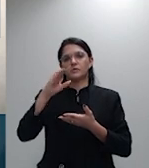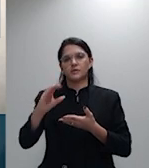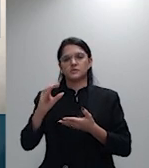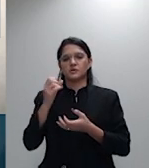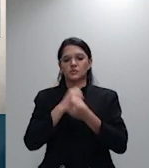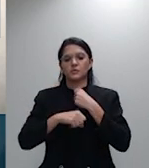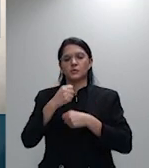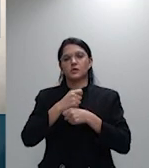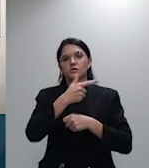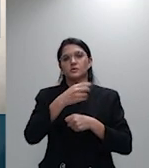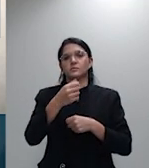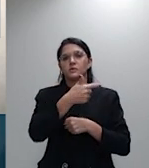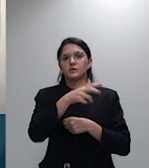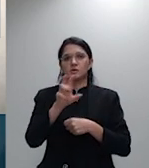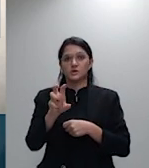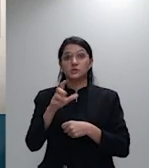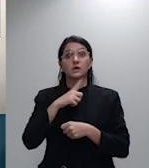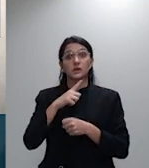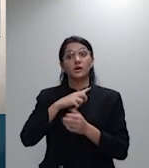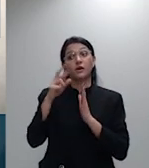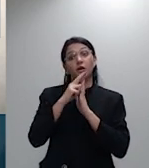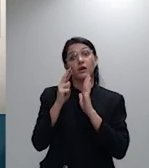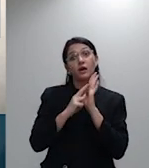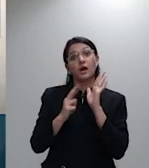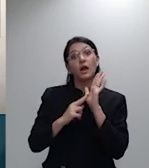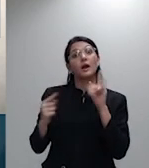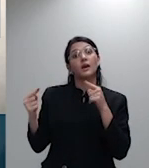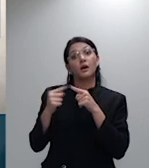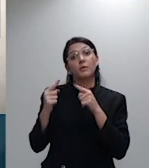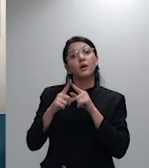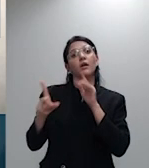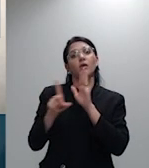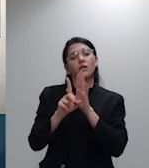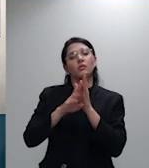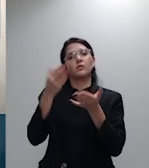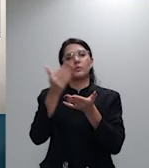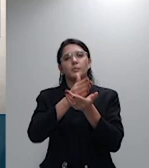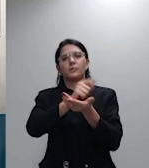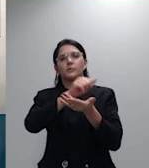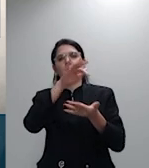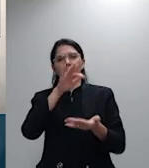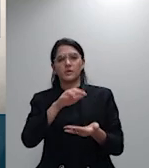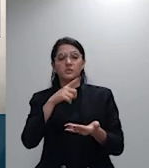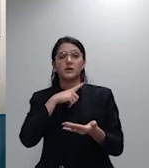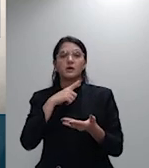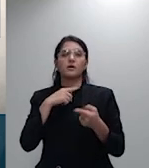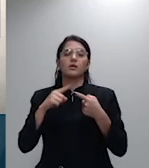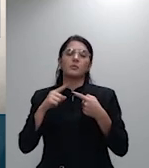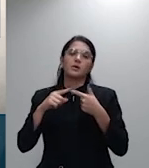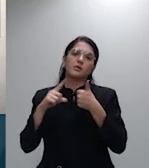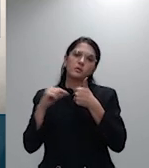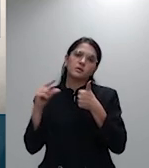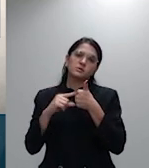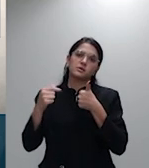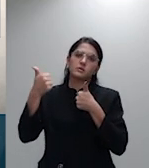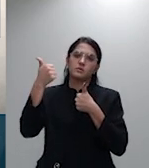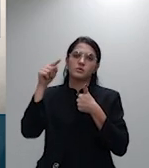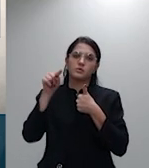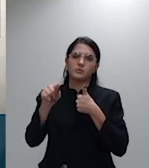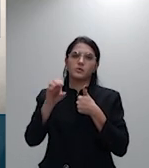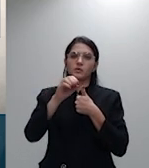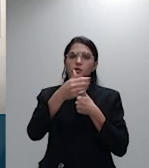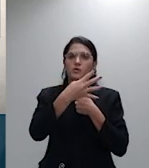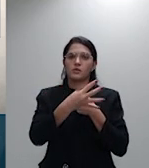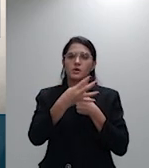imediata da lei processual constante do artigo 1046 do CPC de 2015 na